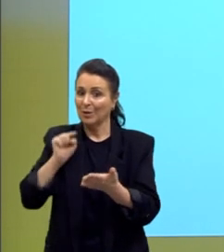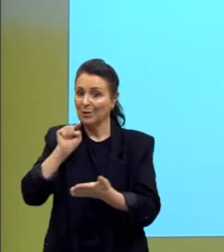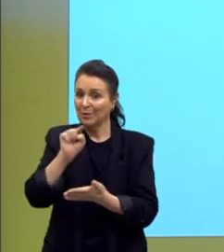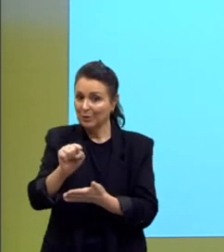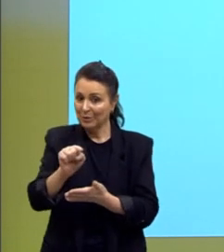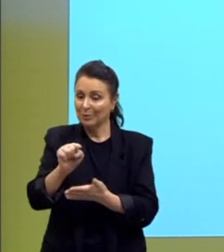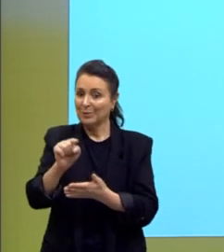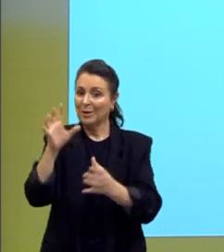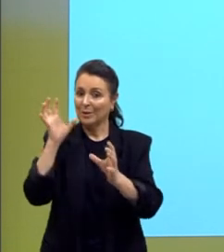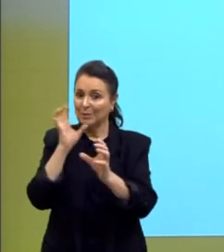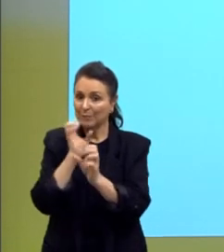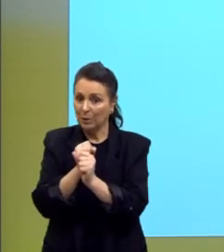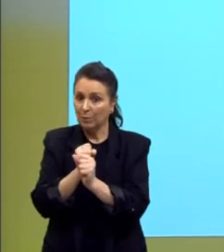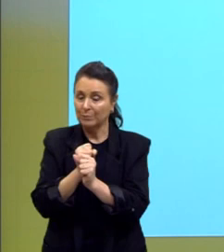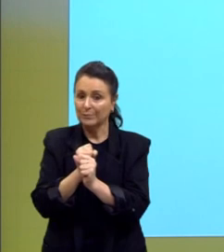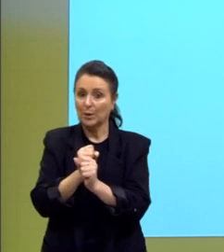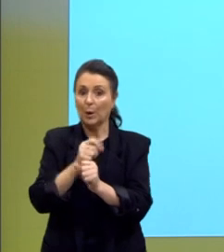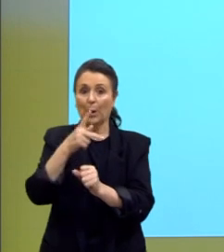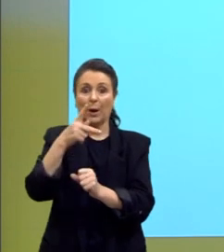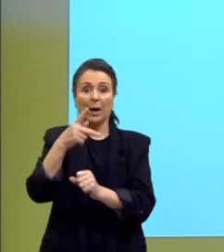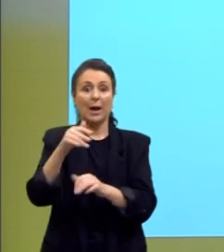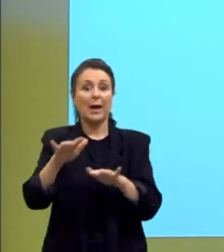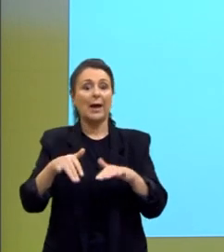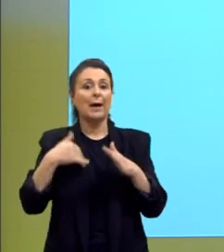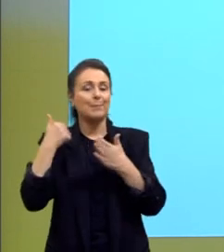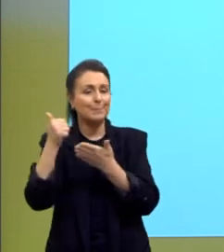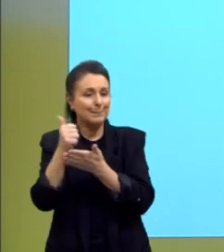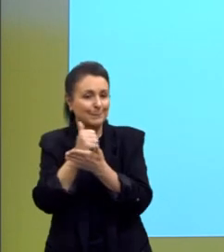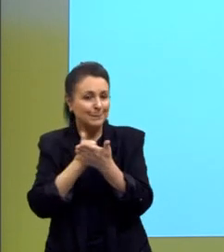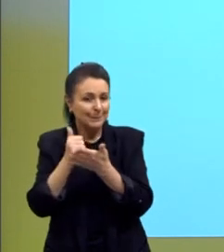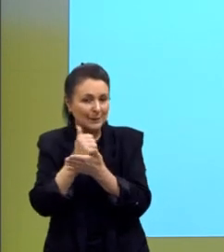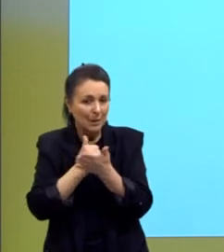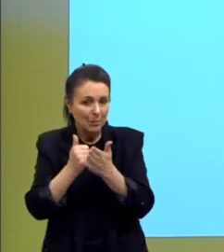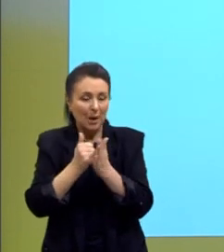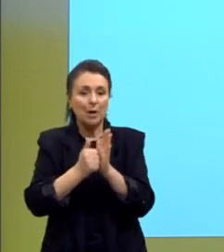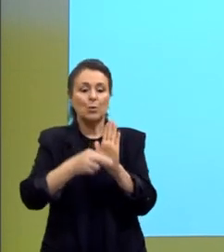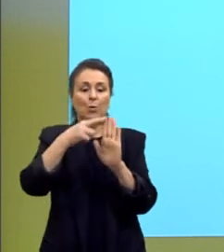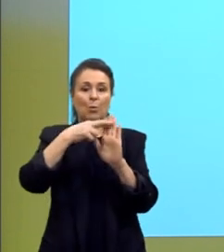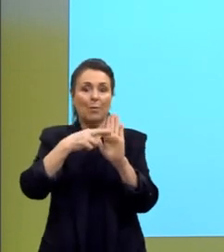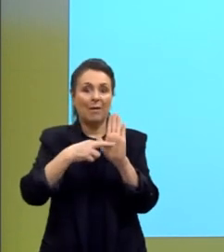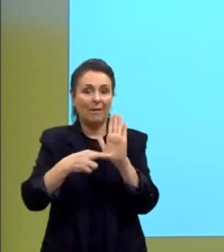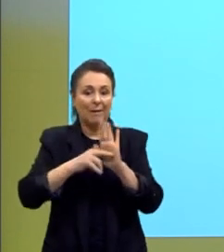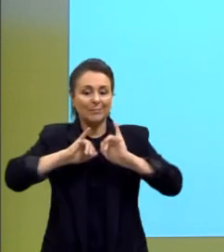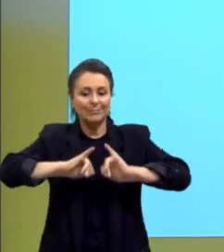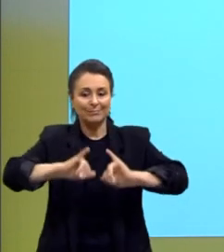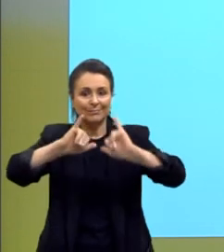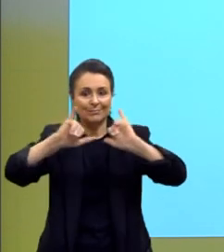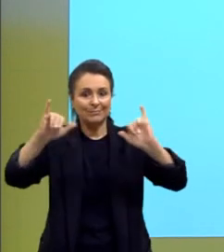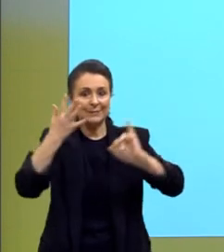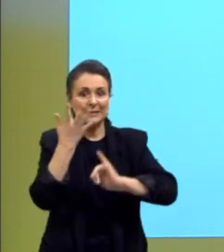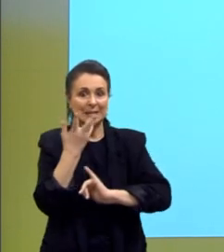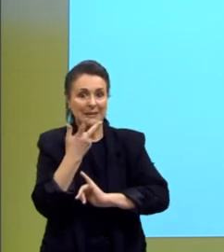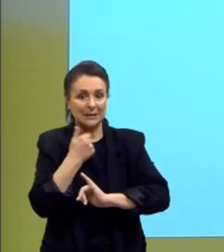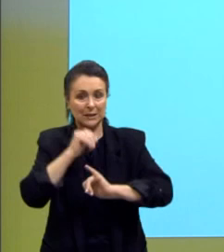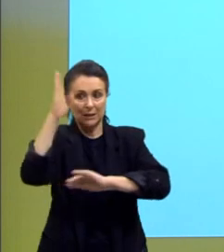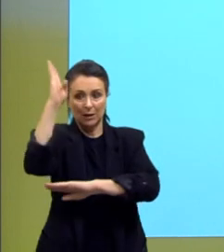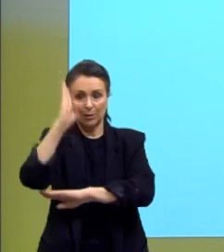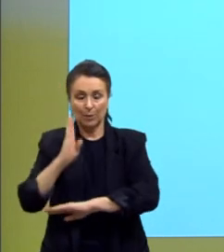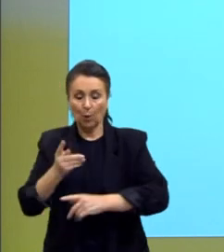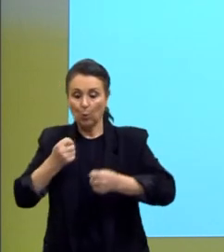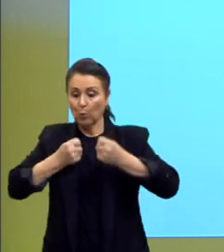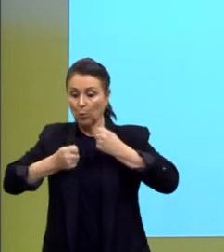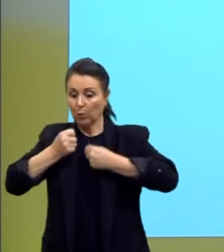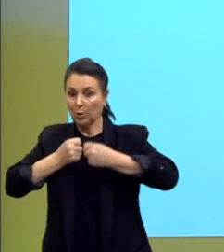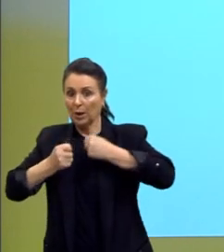portanto, é fundamental uma regulação da publicidade infantil, permitindo-se o controle de